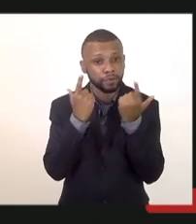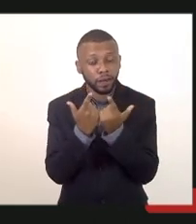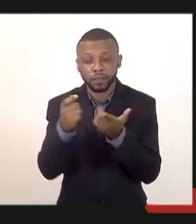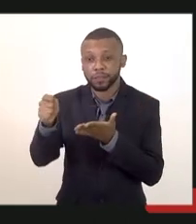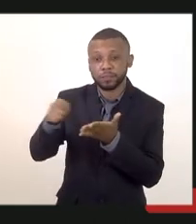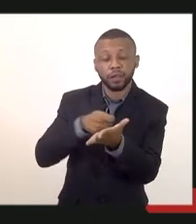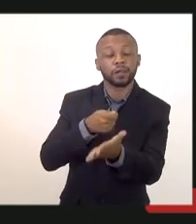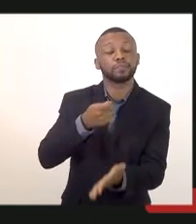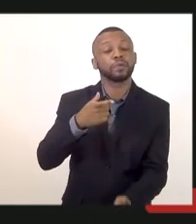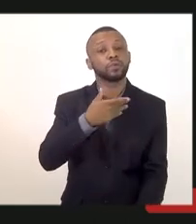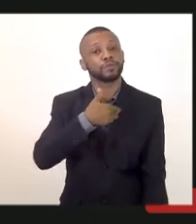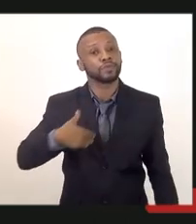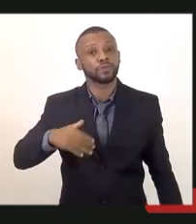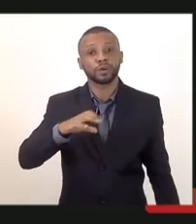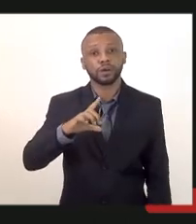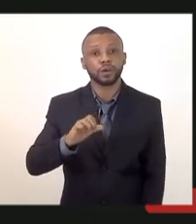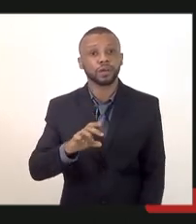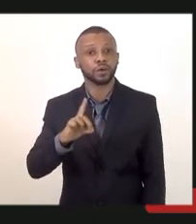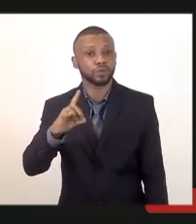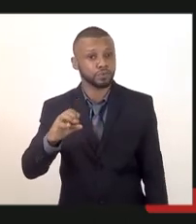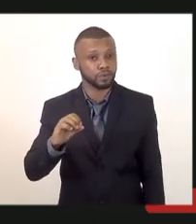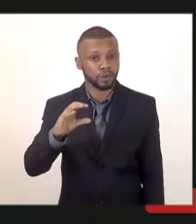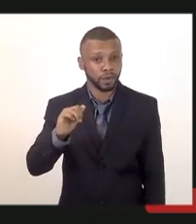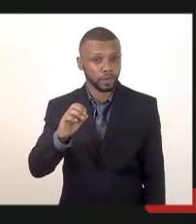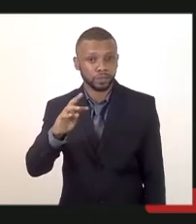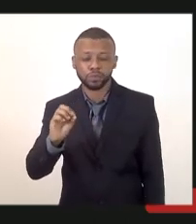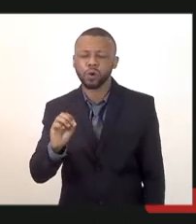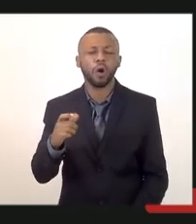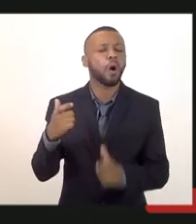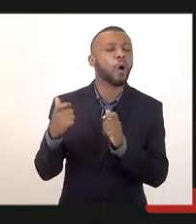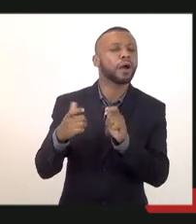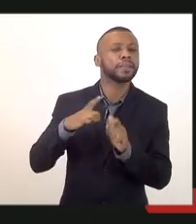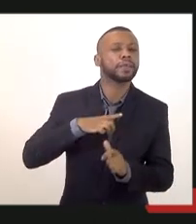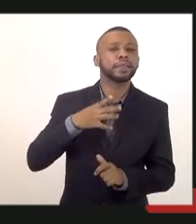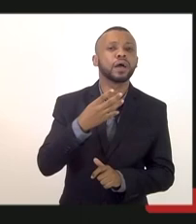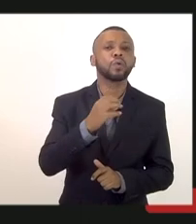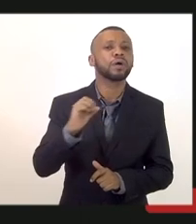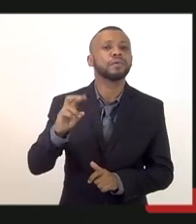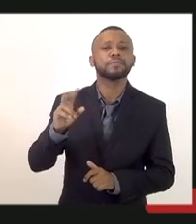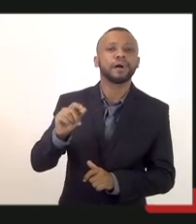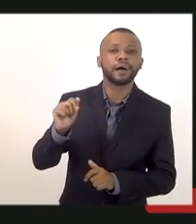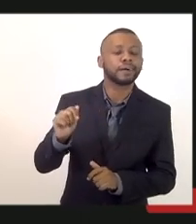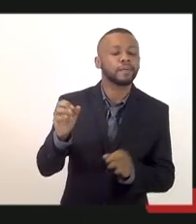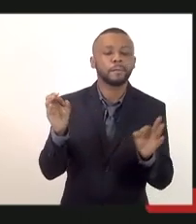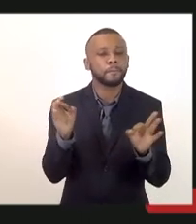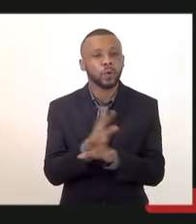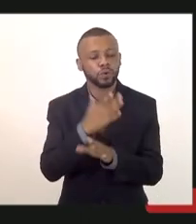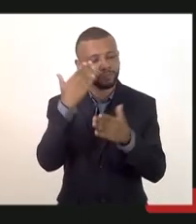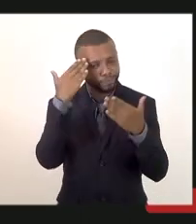pelo Cláudio Castro pra nós aprovados onde estão essas 400 vagas de temporário obrigado a todos